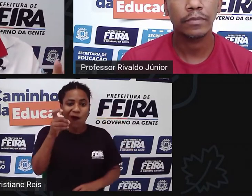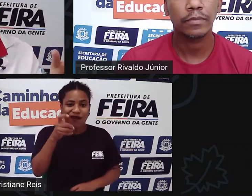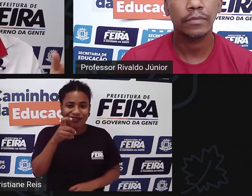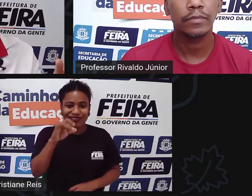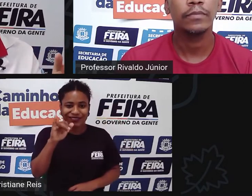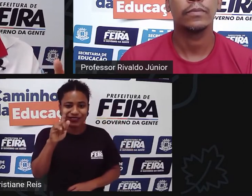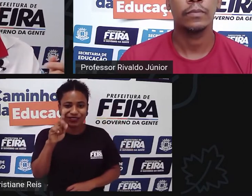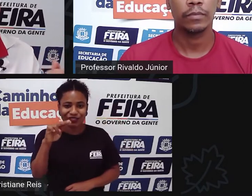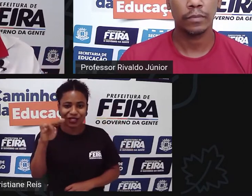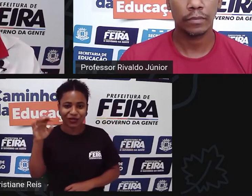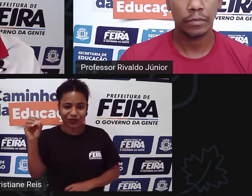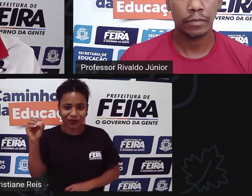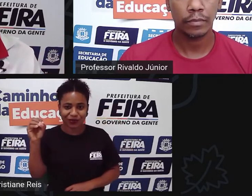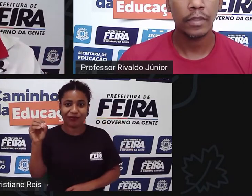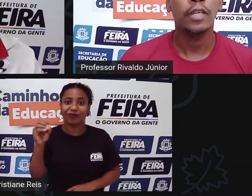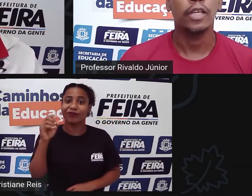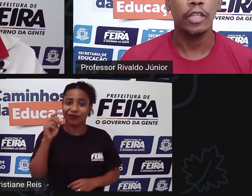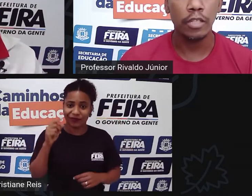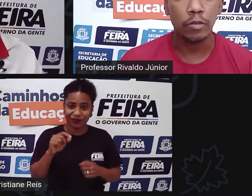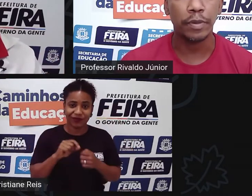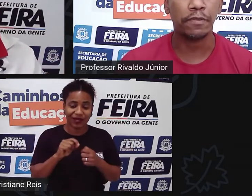de oxigênio é gasto por minuto, é isso?